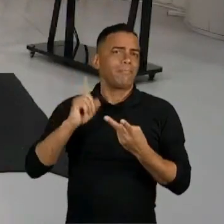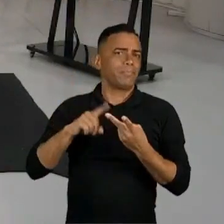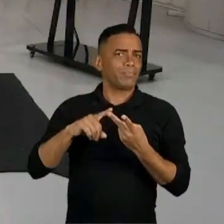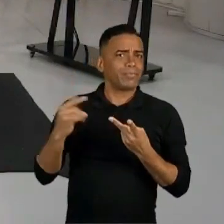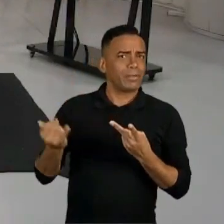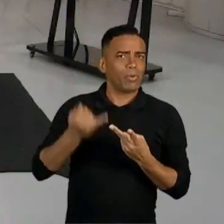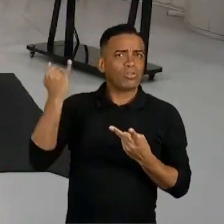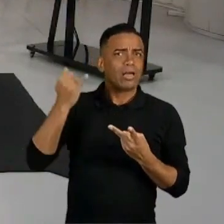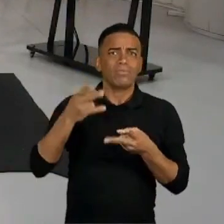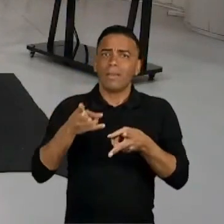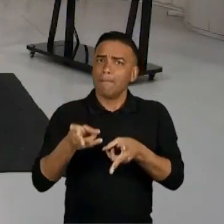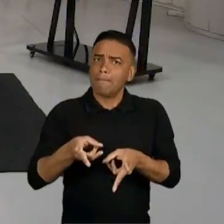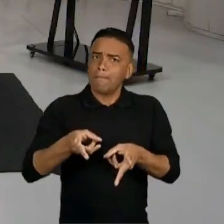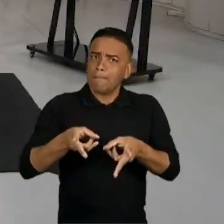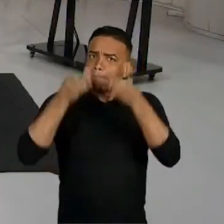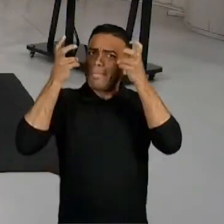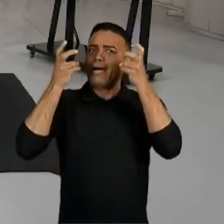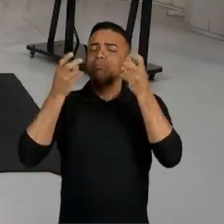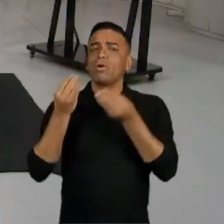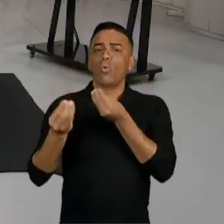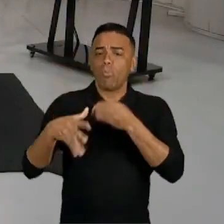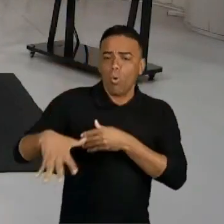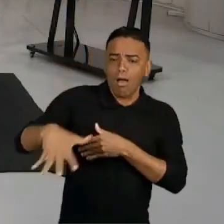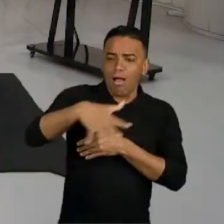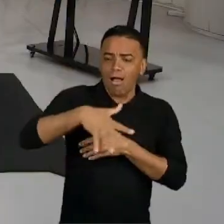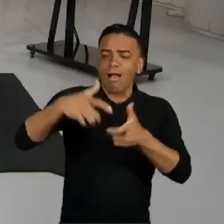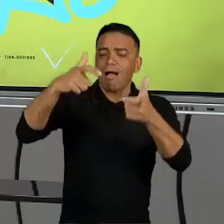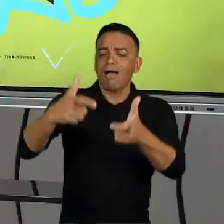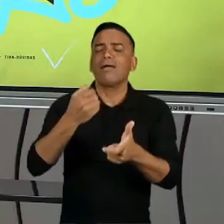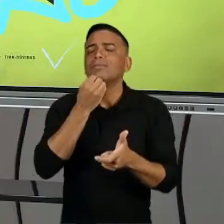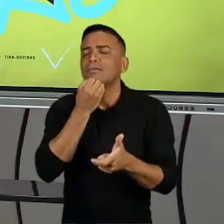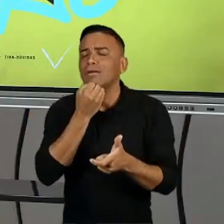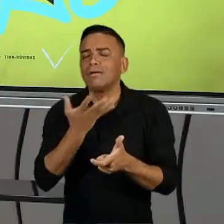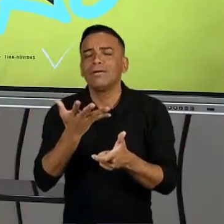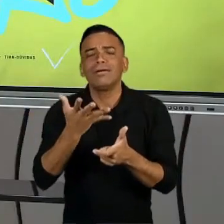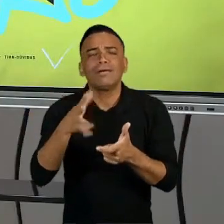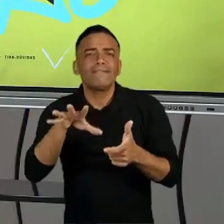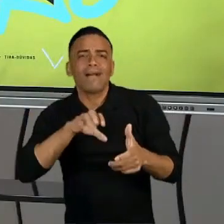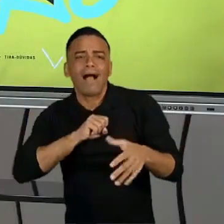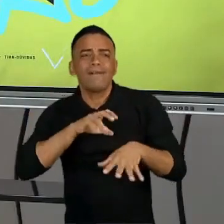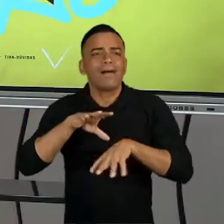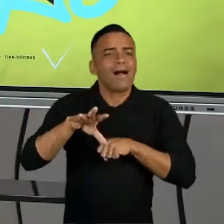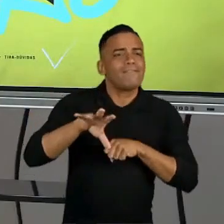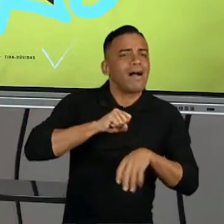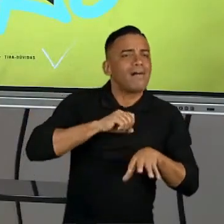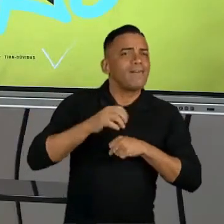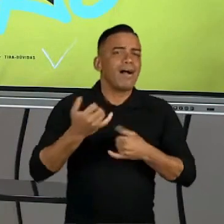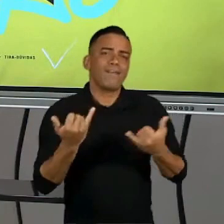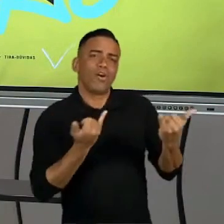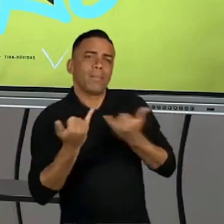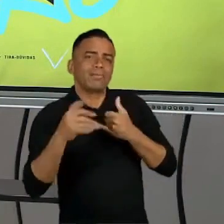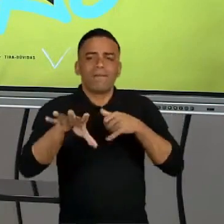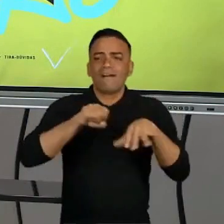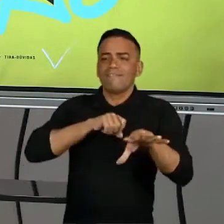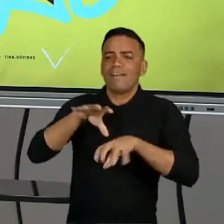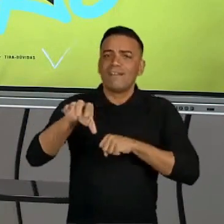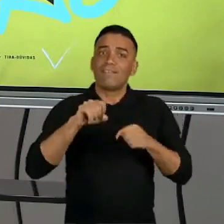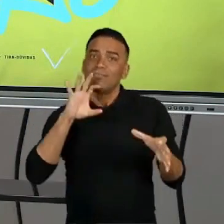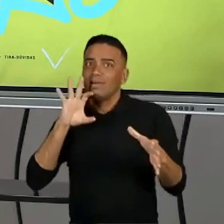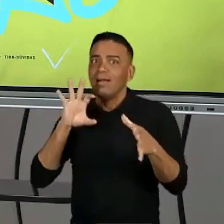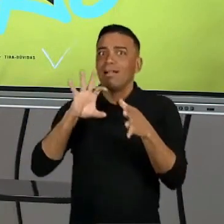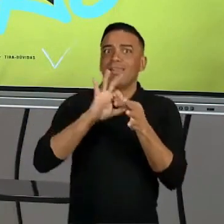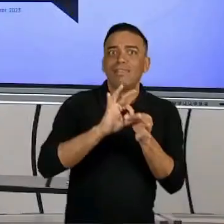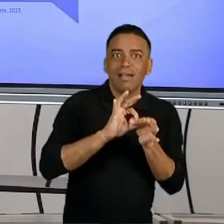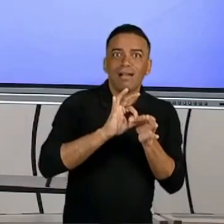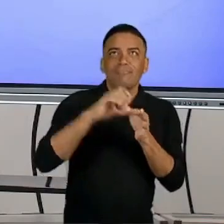detectar e perceber como o ambiente está agradável. e você começa a pegar todas as informações possíveis ali no entorno, e você associa essas